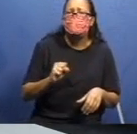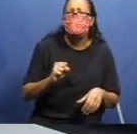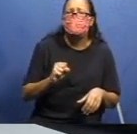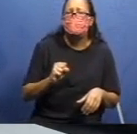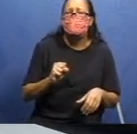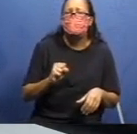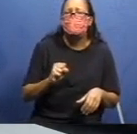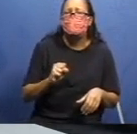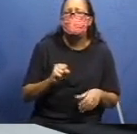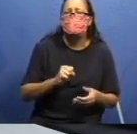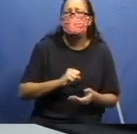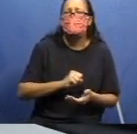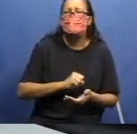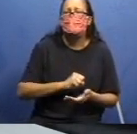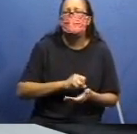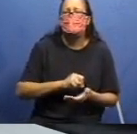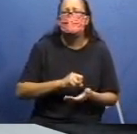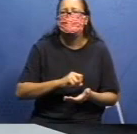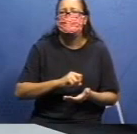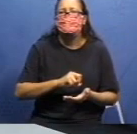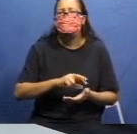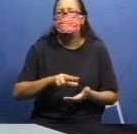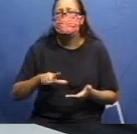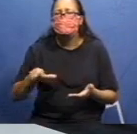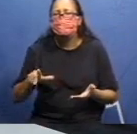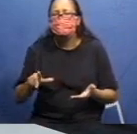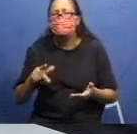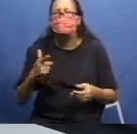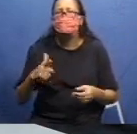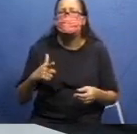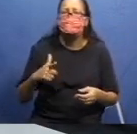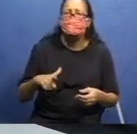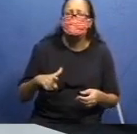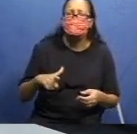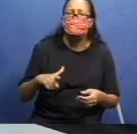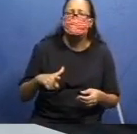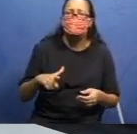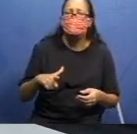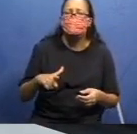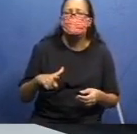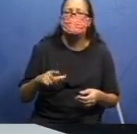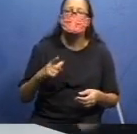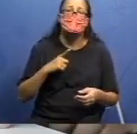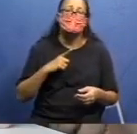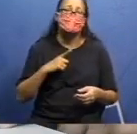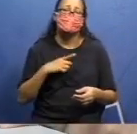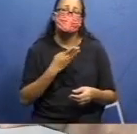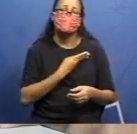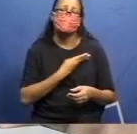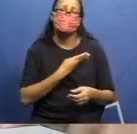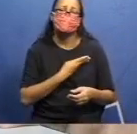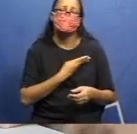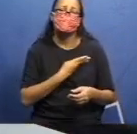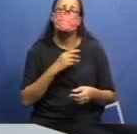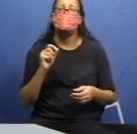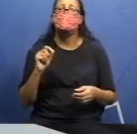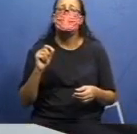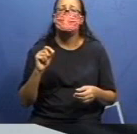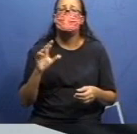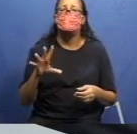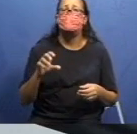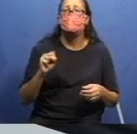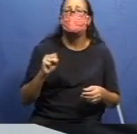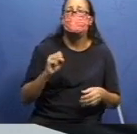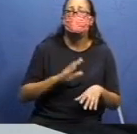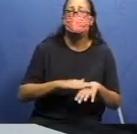vejo se eu ganhei de mim mesmo ou não. Se eu tiver um colega, cada um vai estar com o seu pauzinho, e nós vamos ver quem consegue pegar mais. Quando